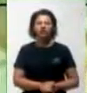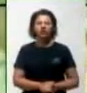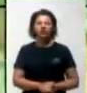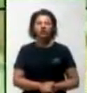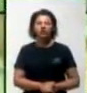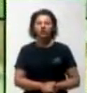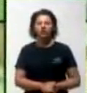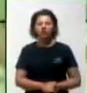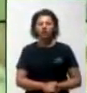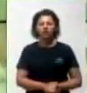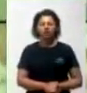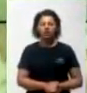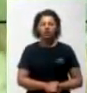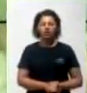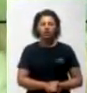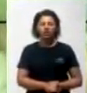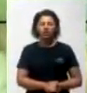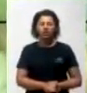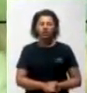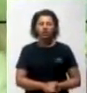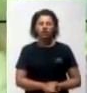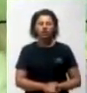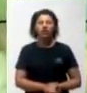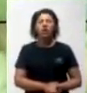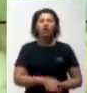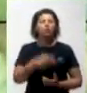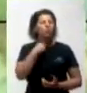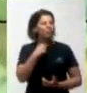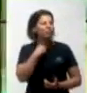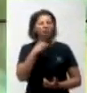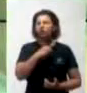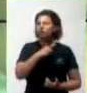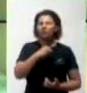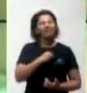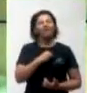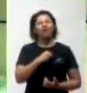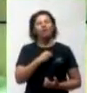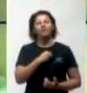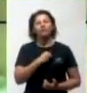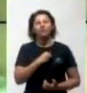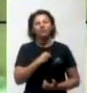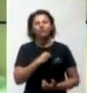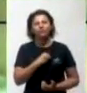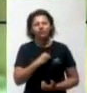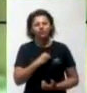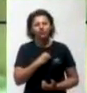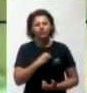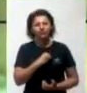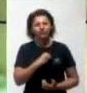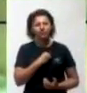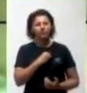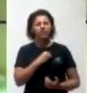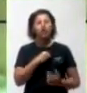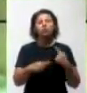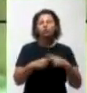implica esse mandamento não pecar contra a castidade? Uma das coisas